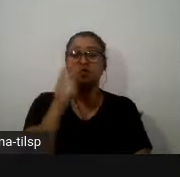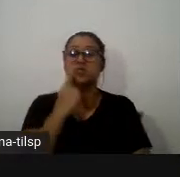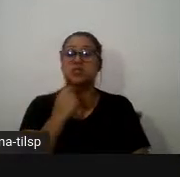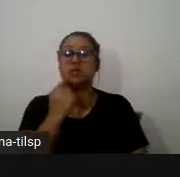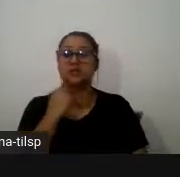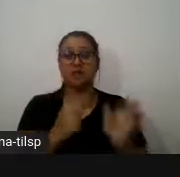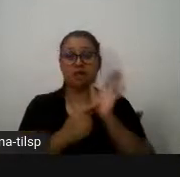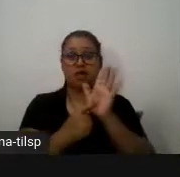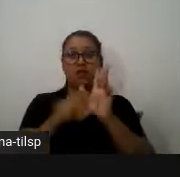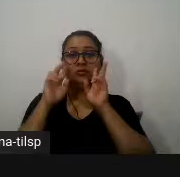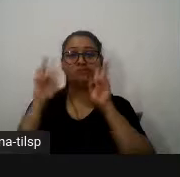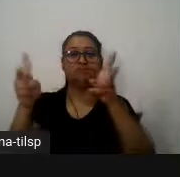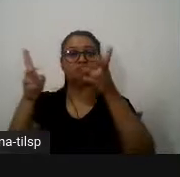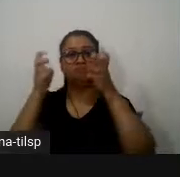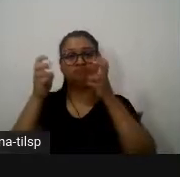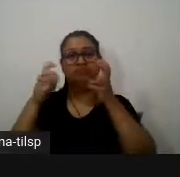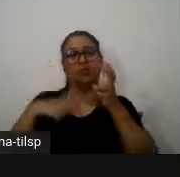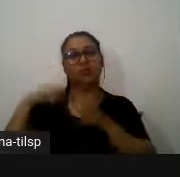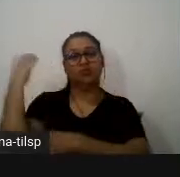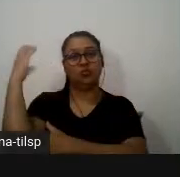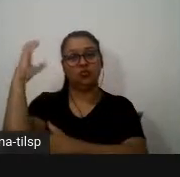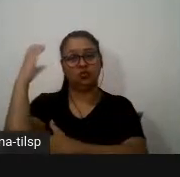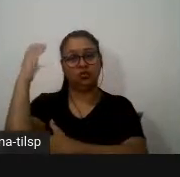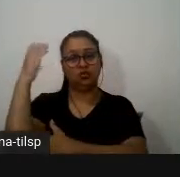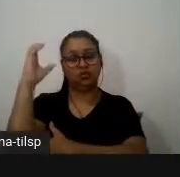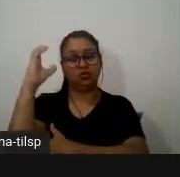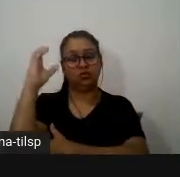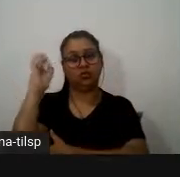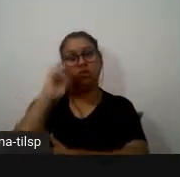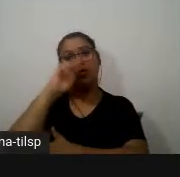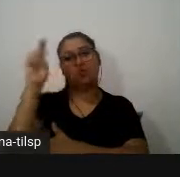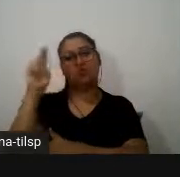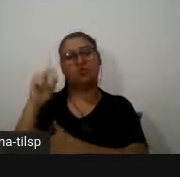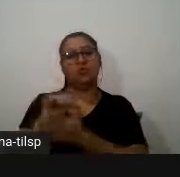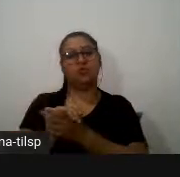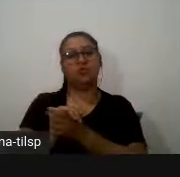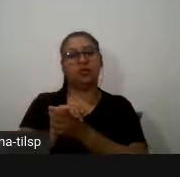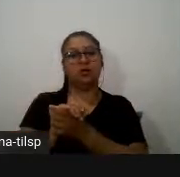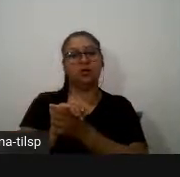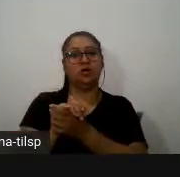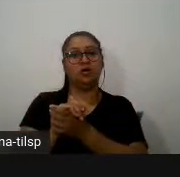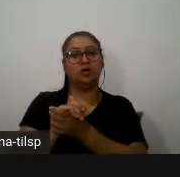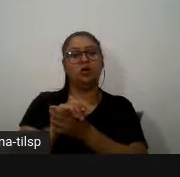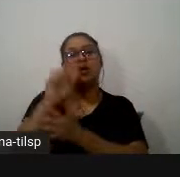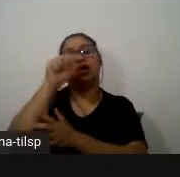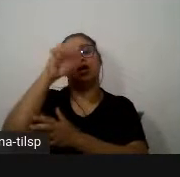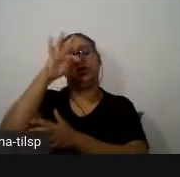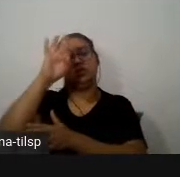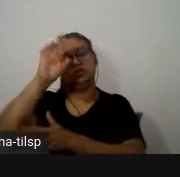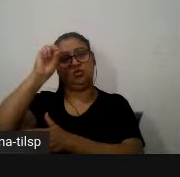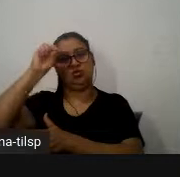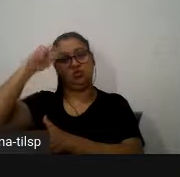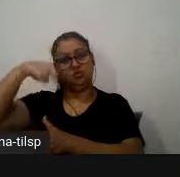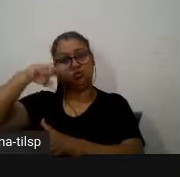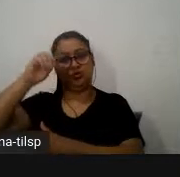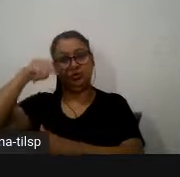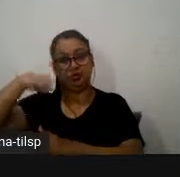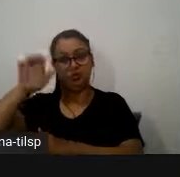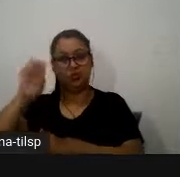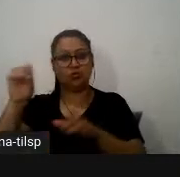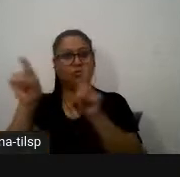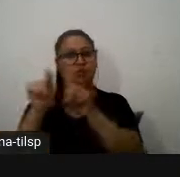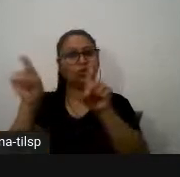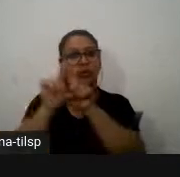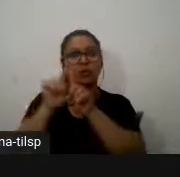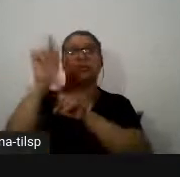exatamente a esta questão de cientistas ou astrónomos aqui neste caso em particular aos astrónomos observamos também e